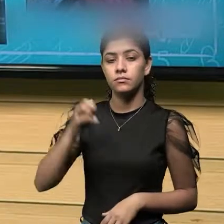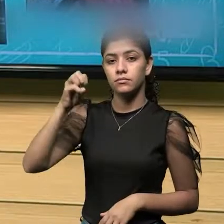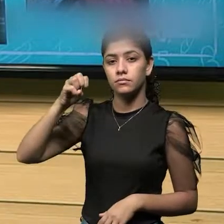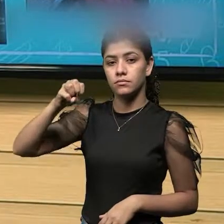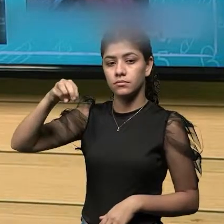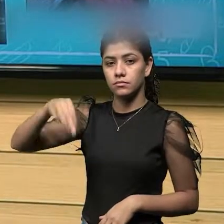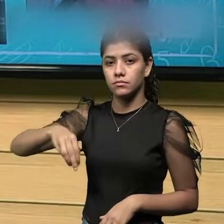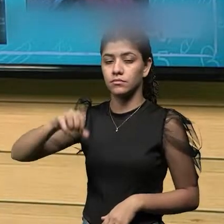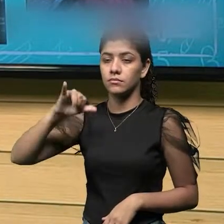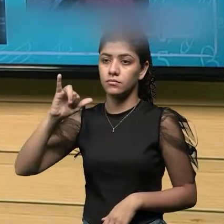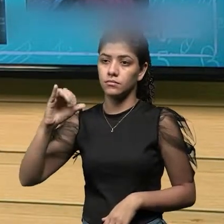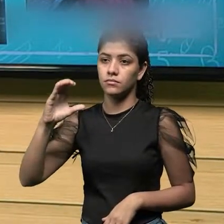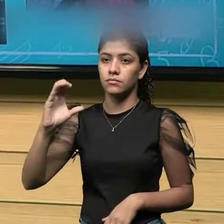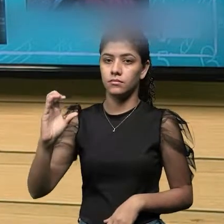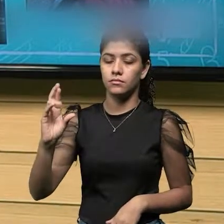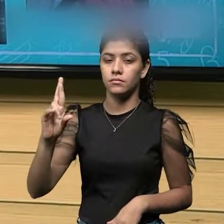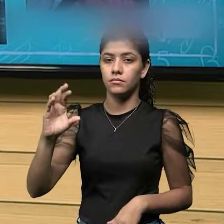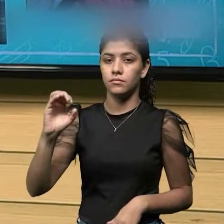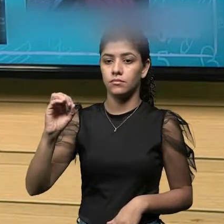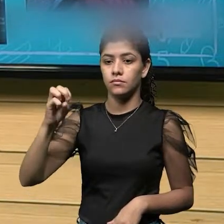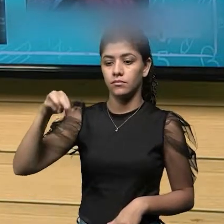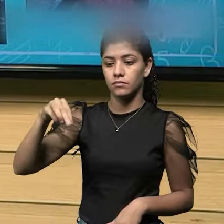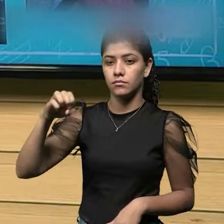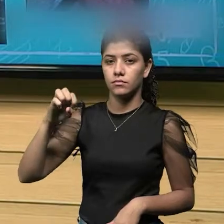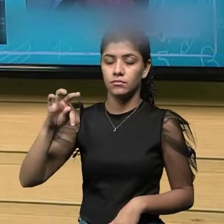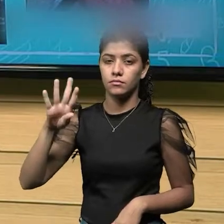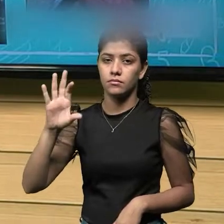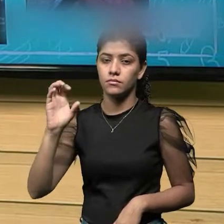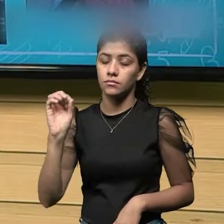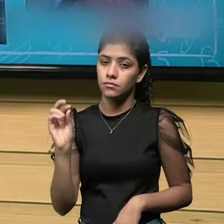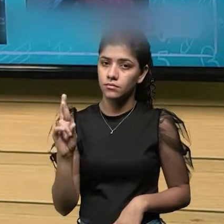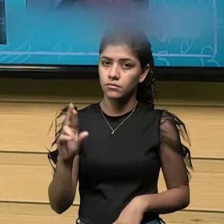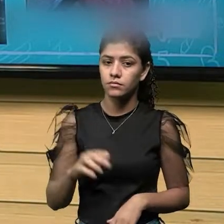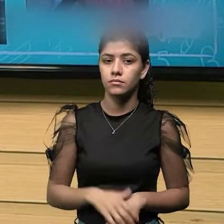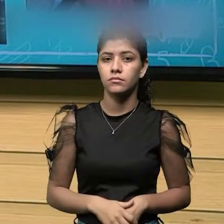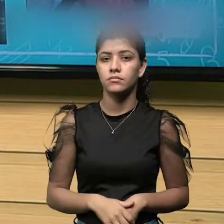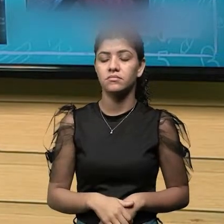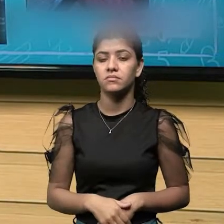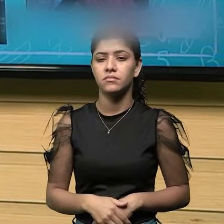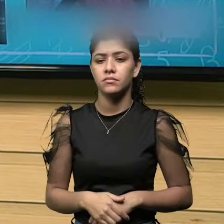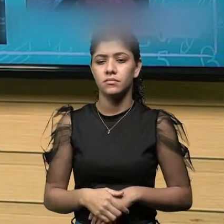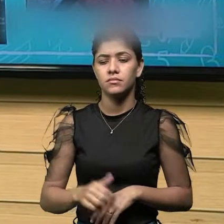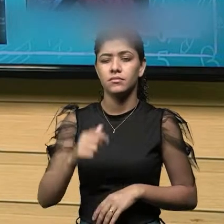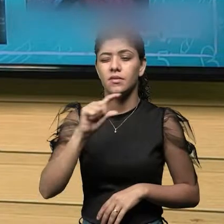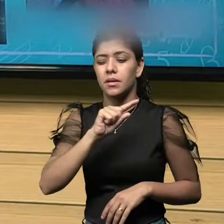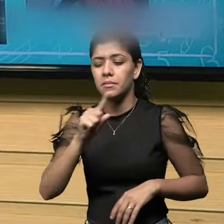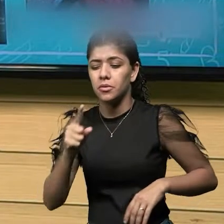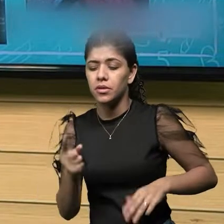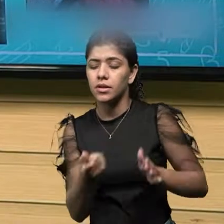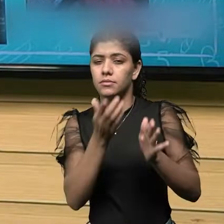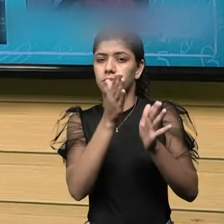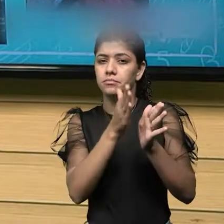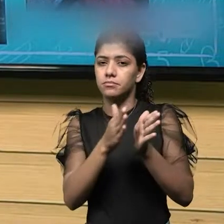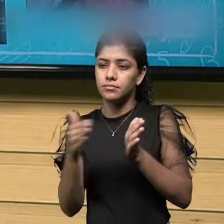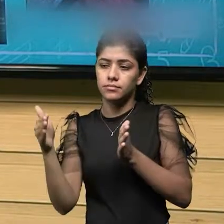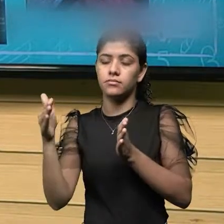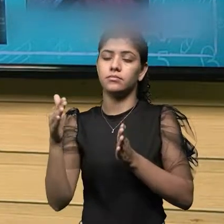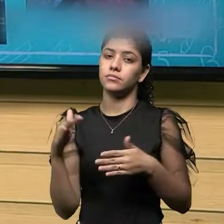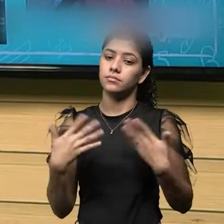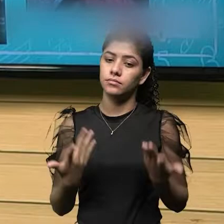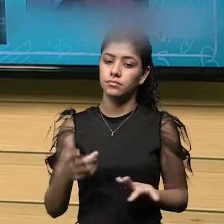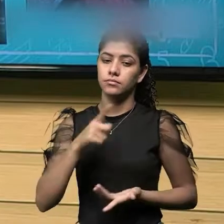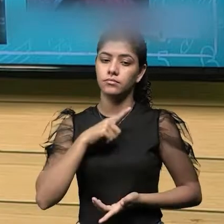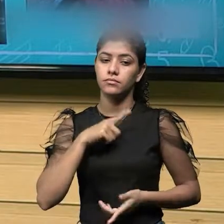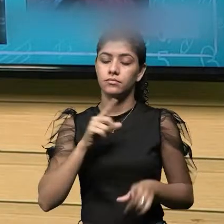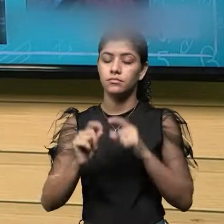micrômetros, ou seja, a milionésima parte do metro. Então, ali nós